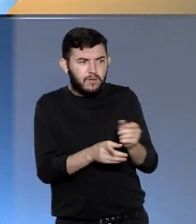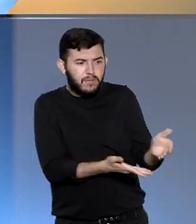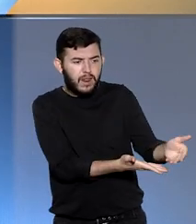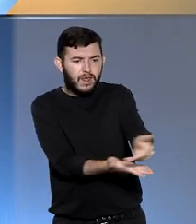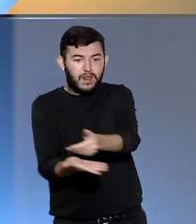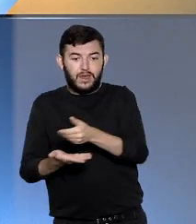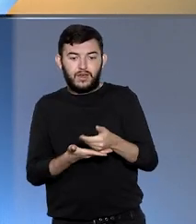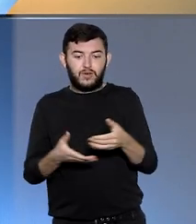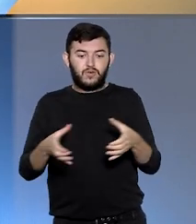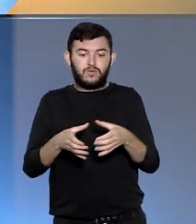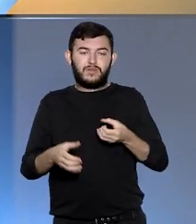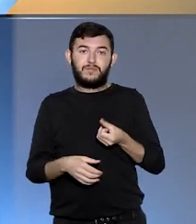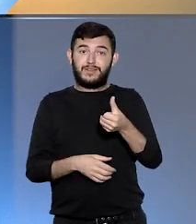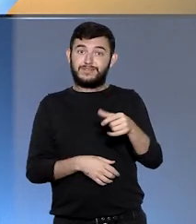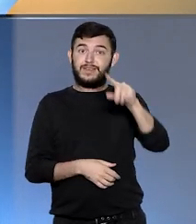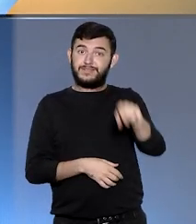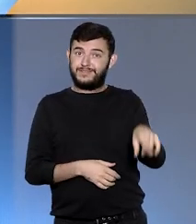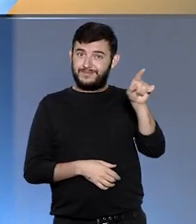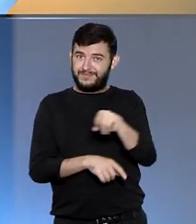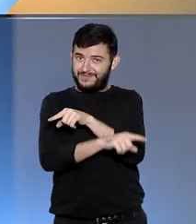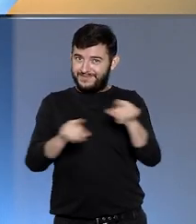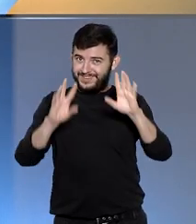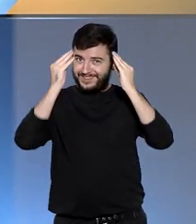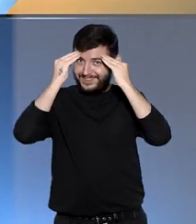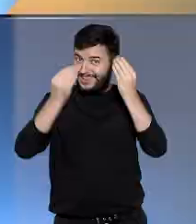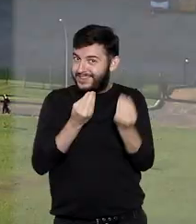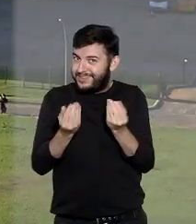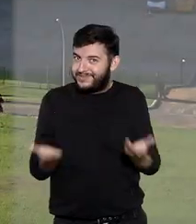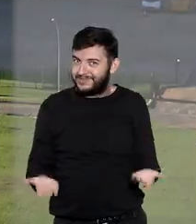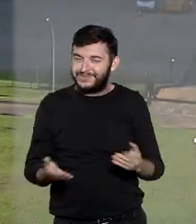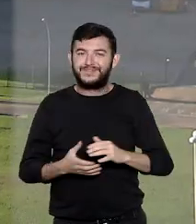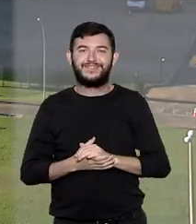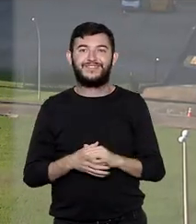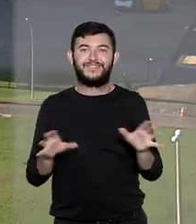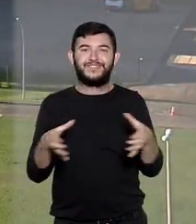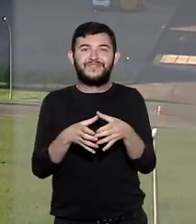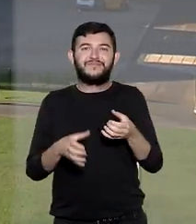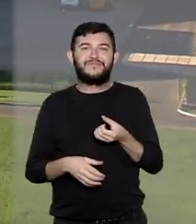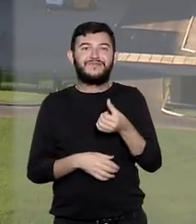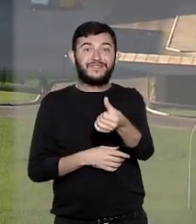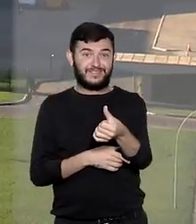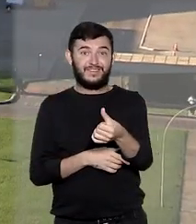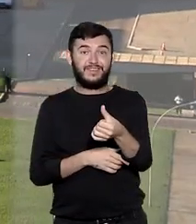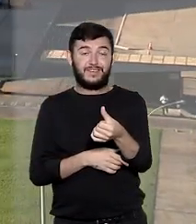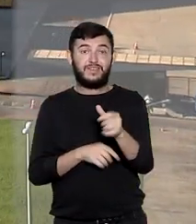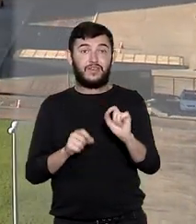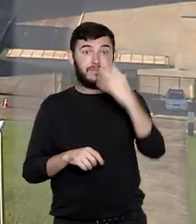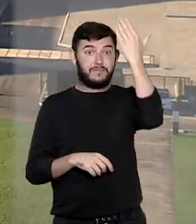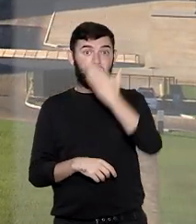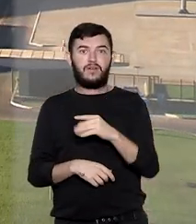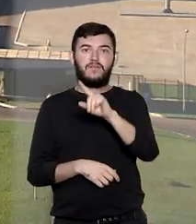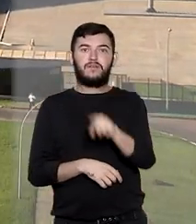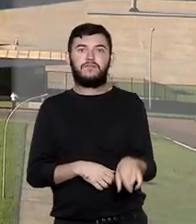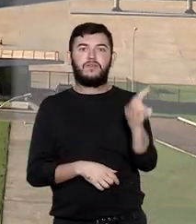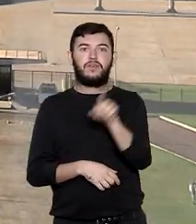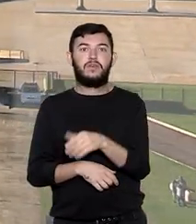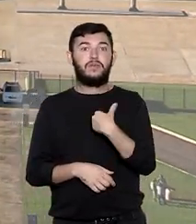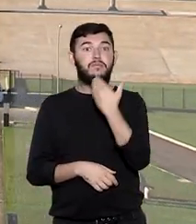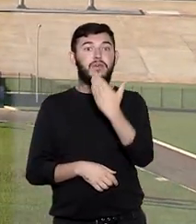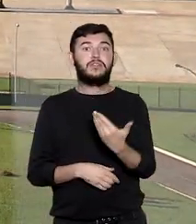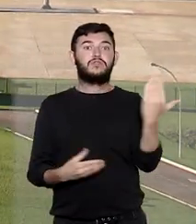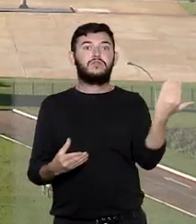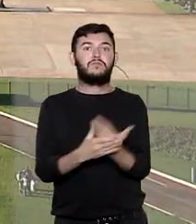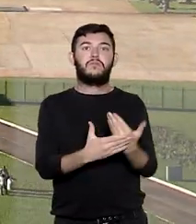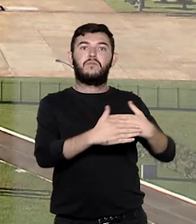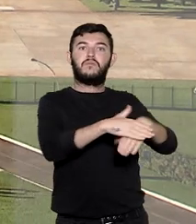suspeito são anuladas pela sexta turma. Entenda! O colegiado da sexta turma invalidou provas e determinou